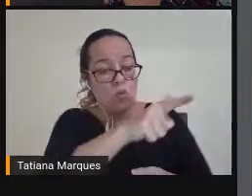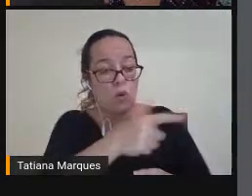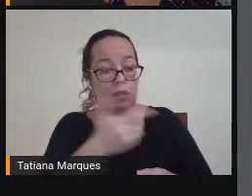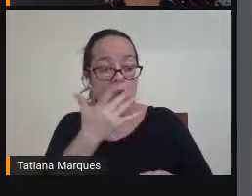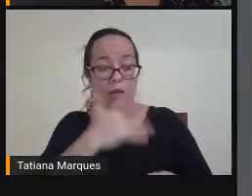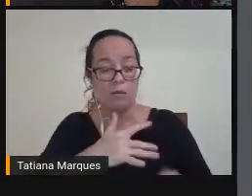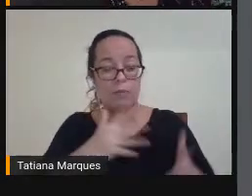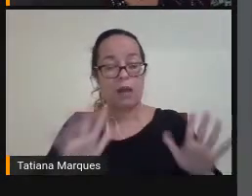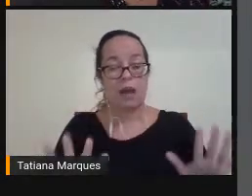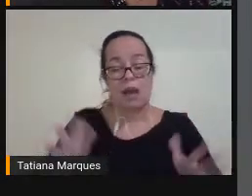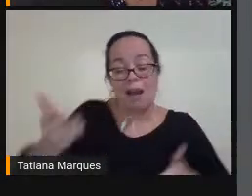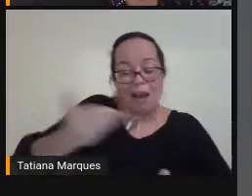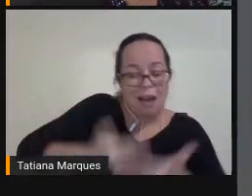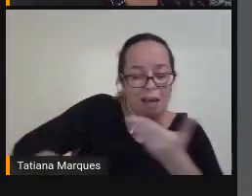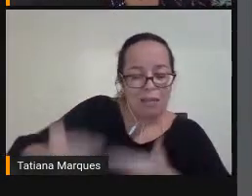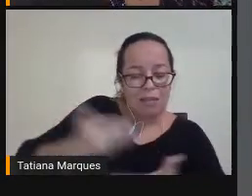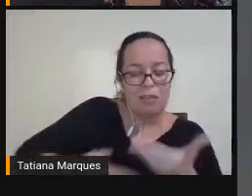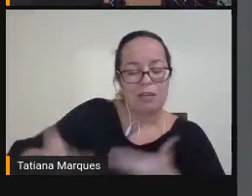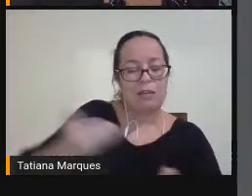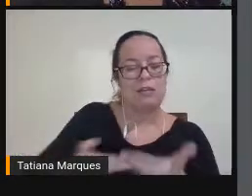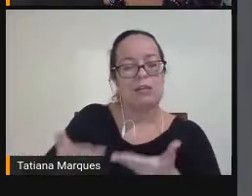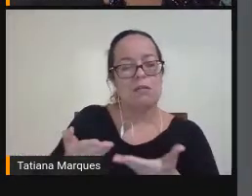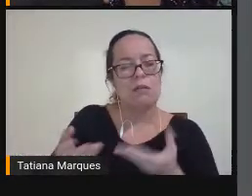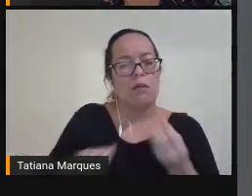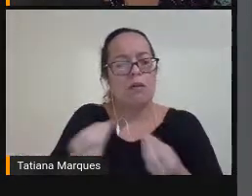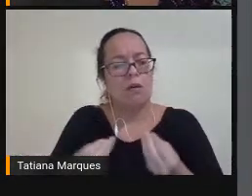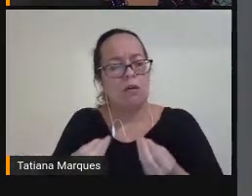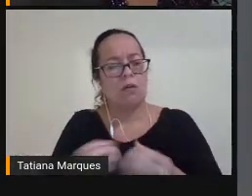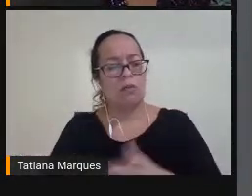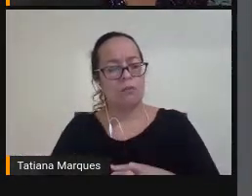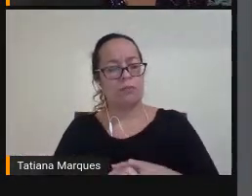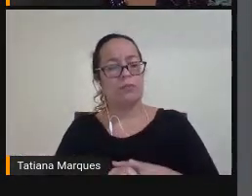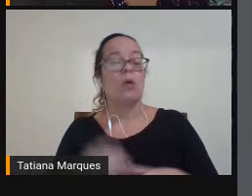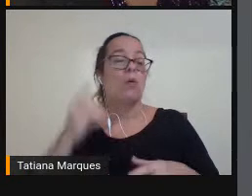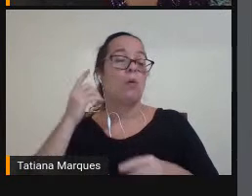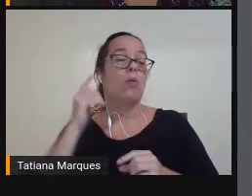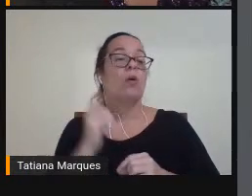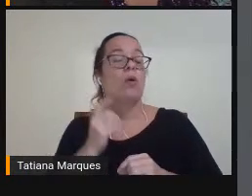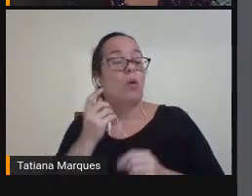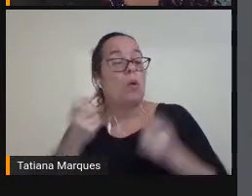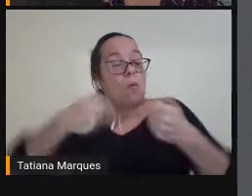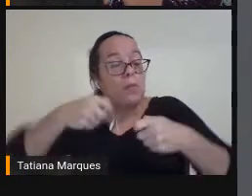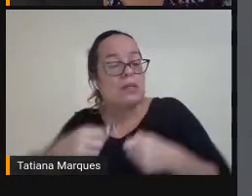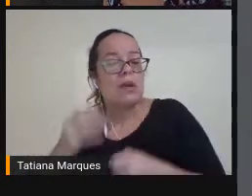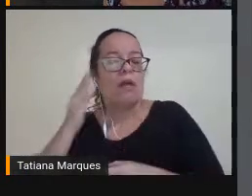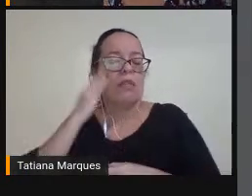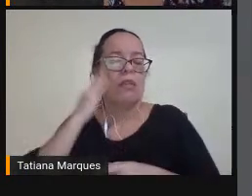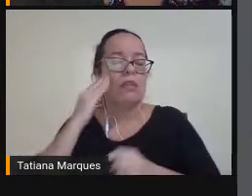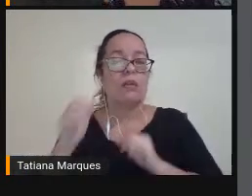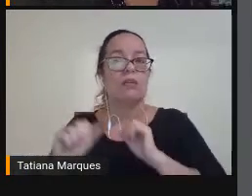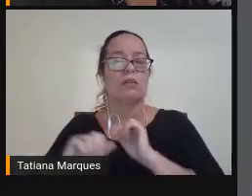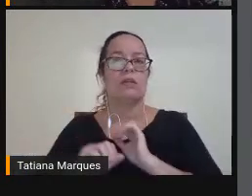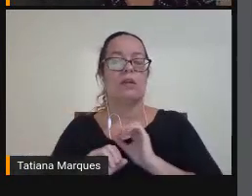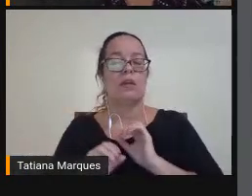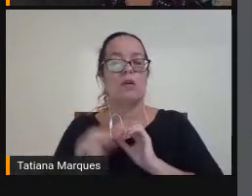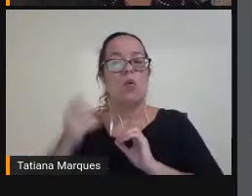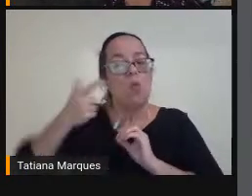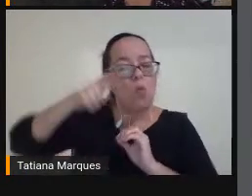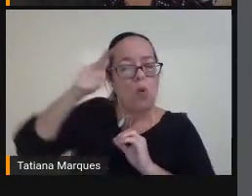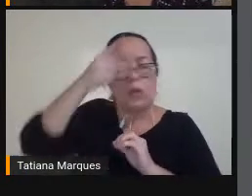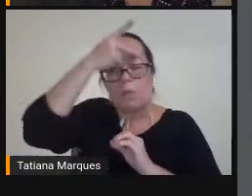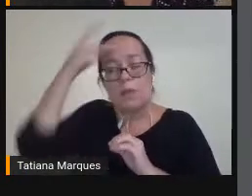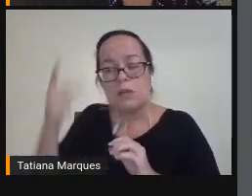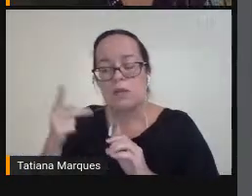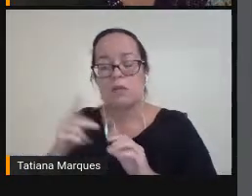base Né Para nós Compreendermos O mundo Para nós Compreendermos O outro Para